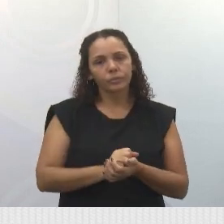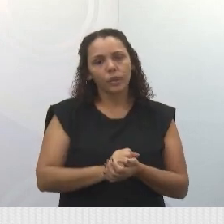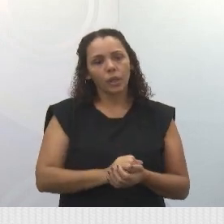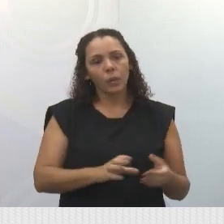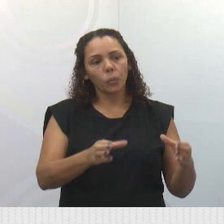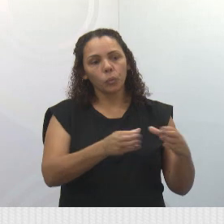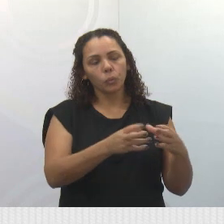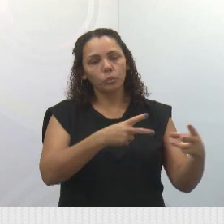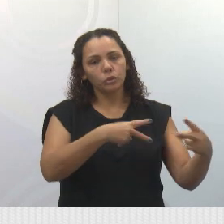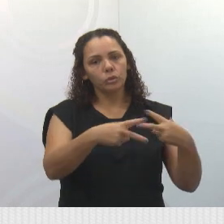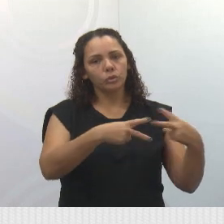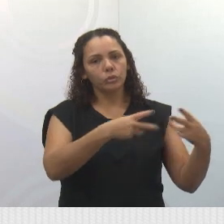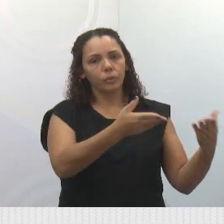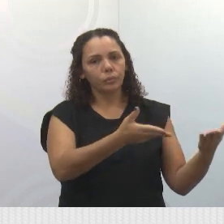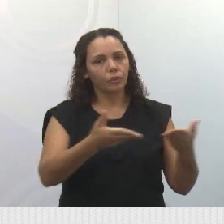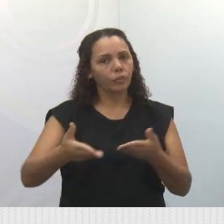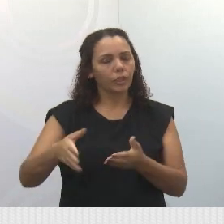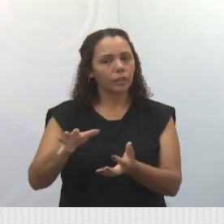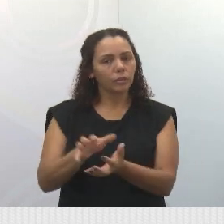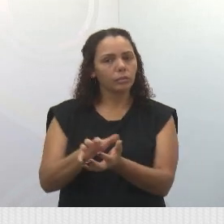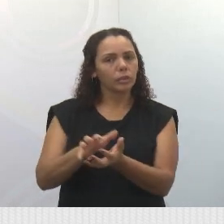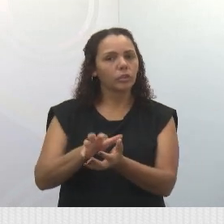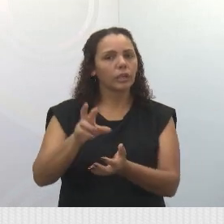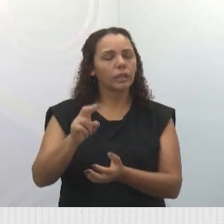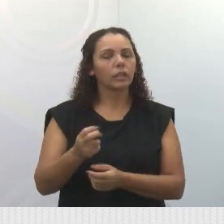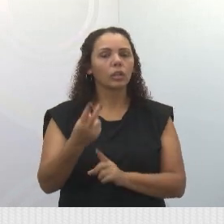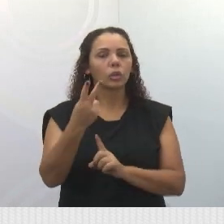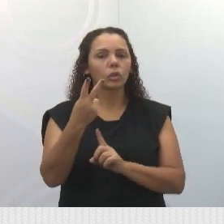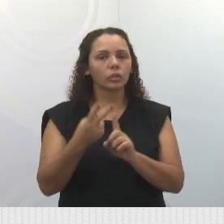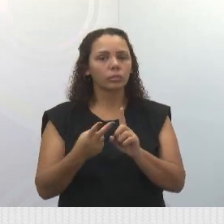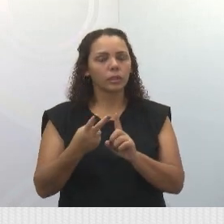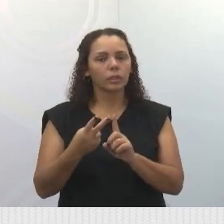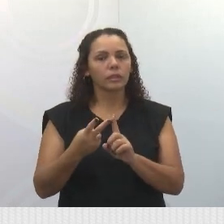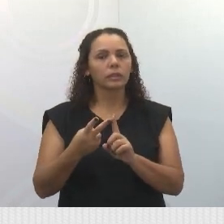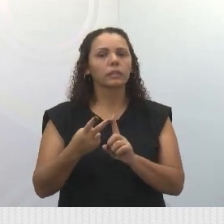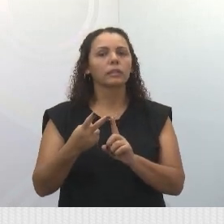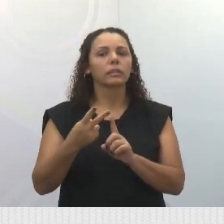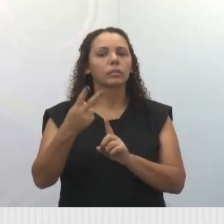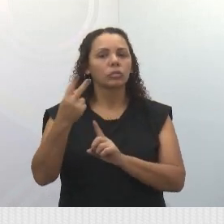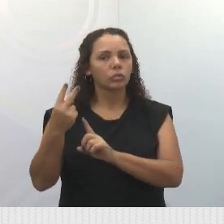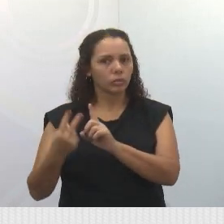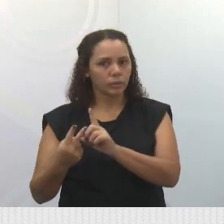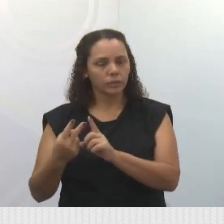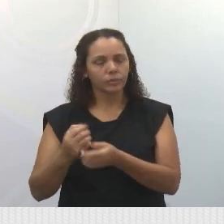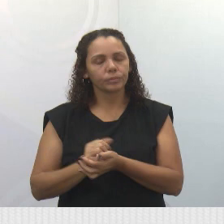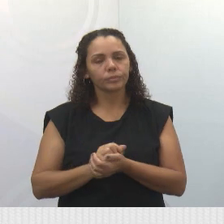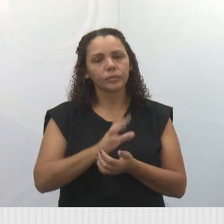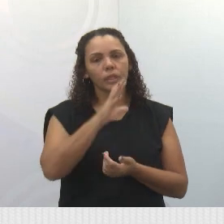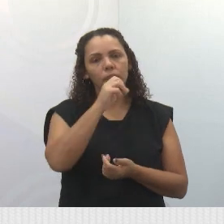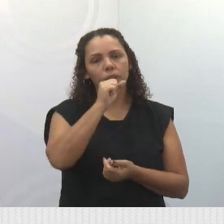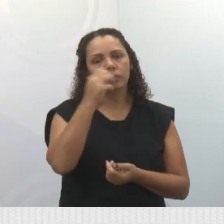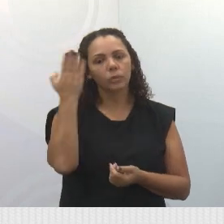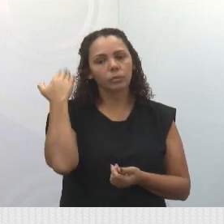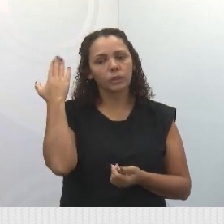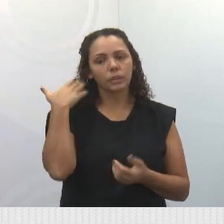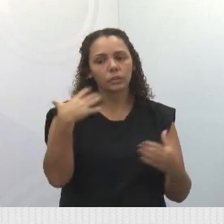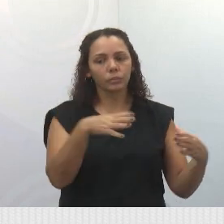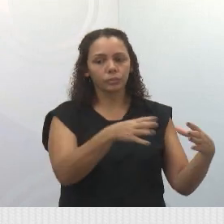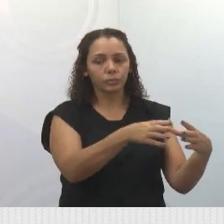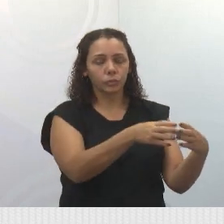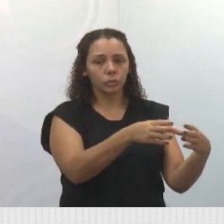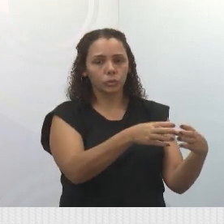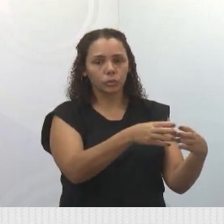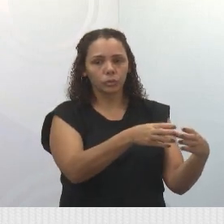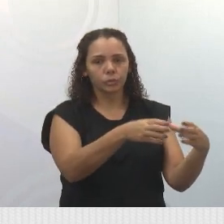fazer a coleta a cada dois meses. E, no sábado passado, essa equipe do